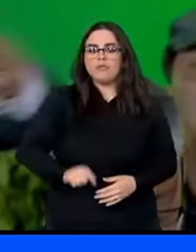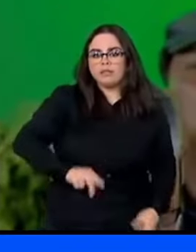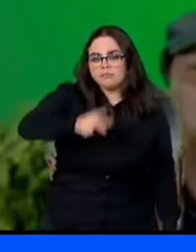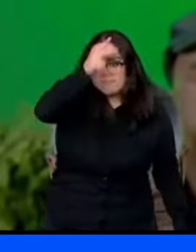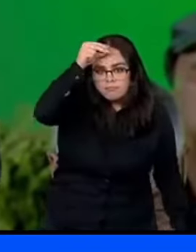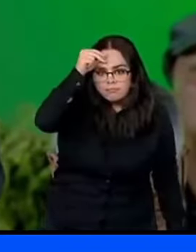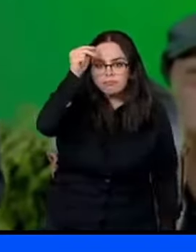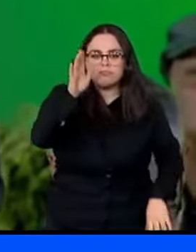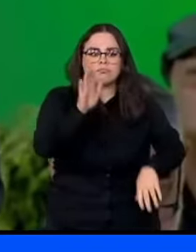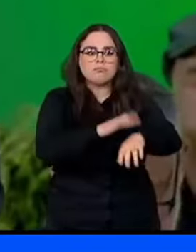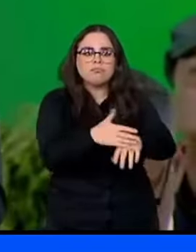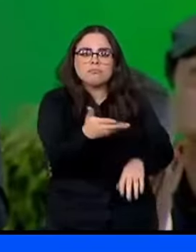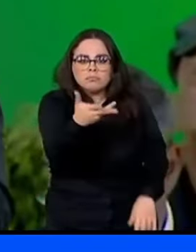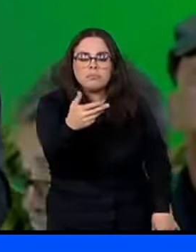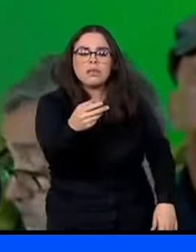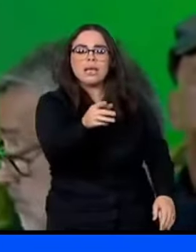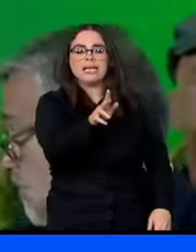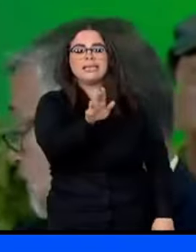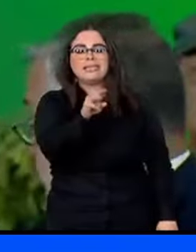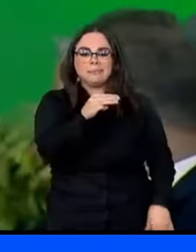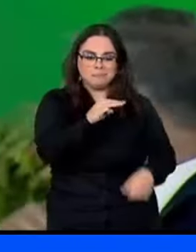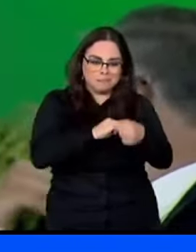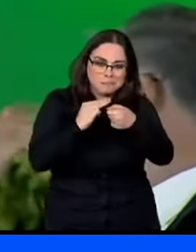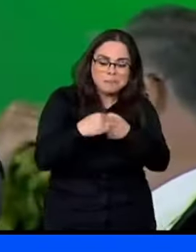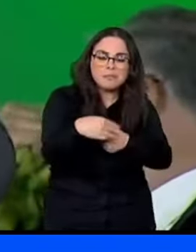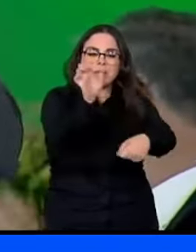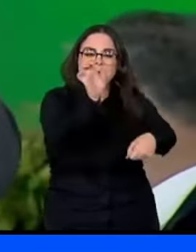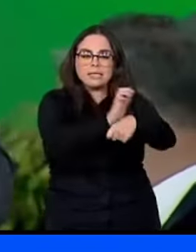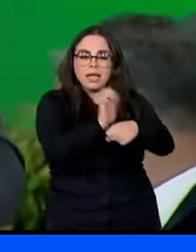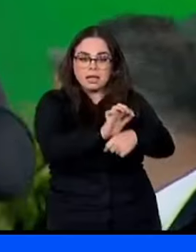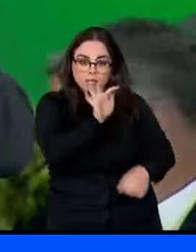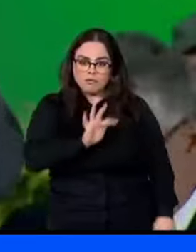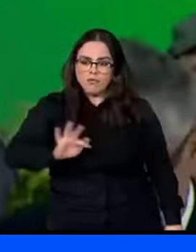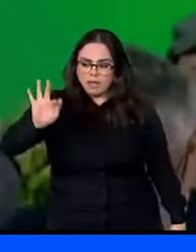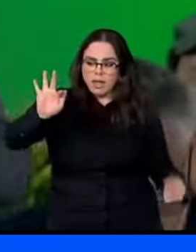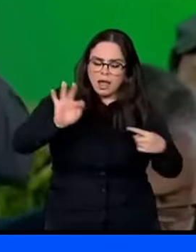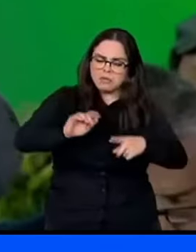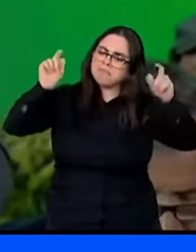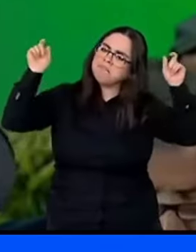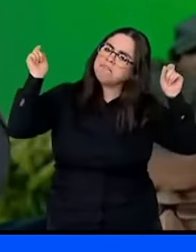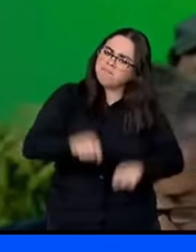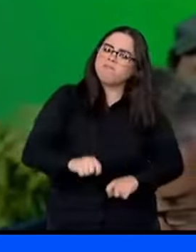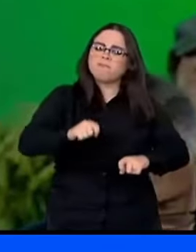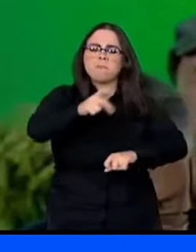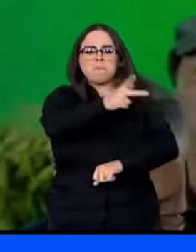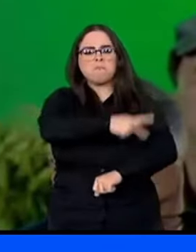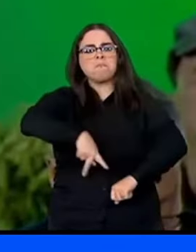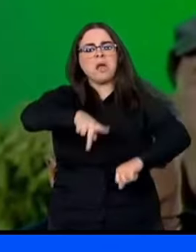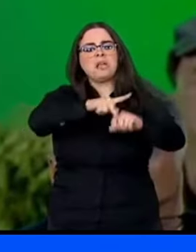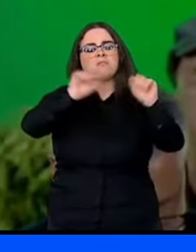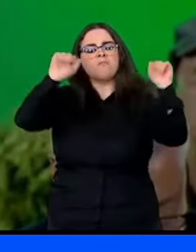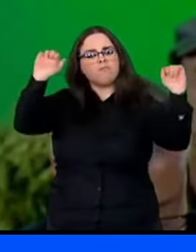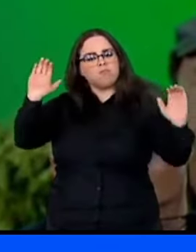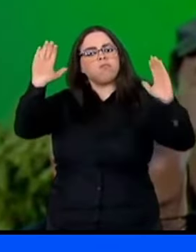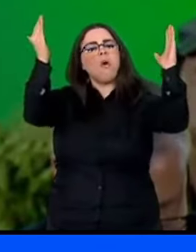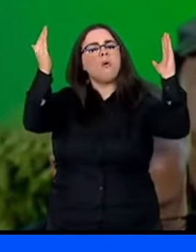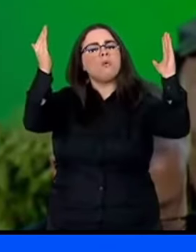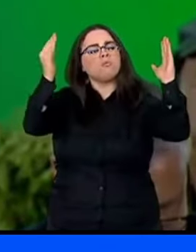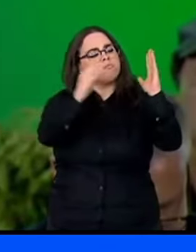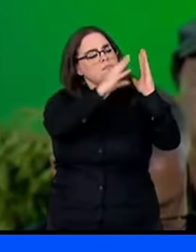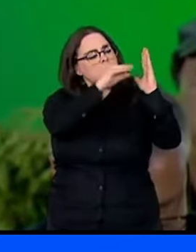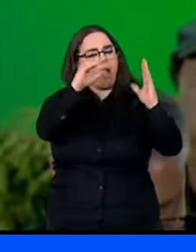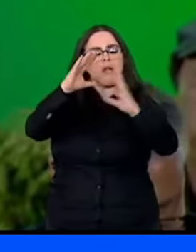governo estadual Ou do governo federal A gente consegue fazer Esse país Ser o espelho A ser